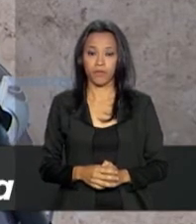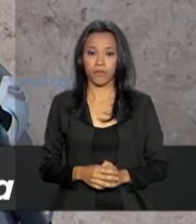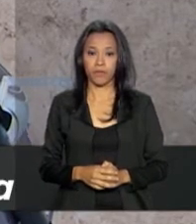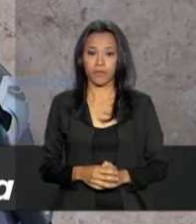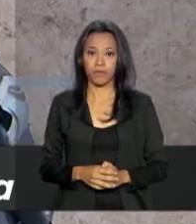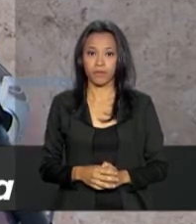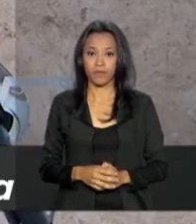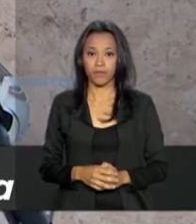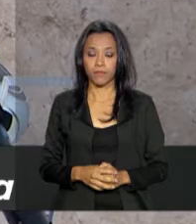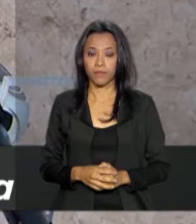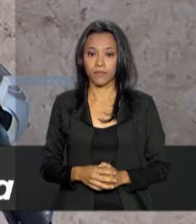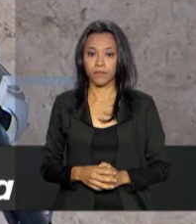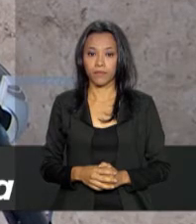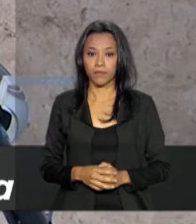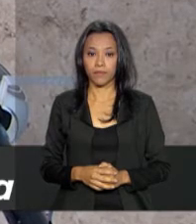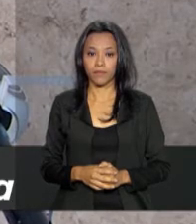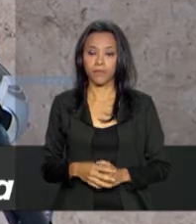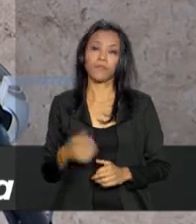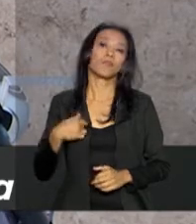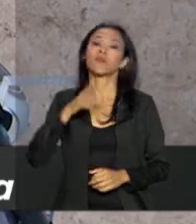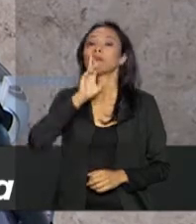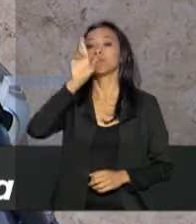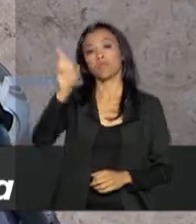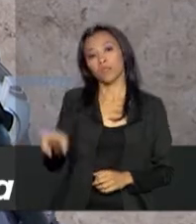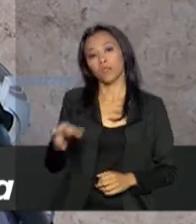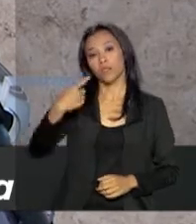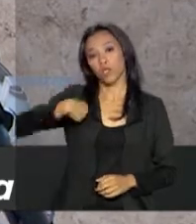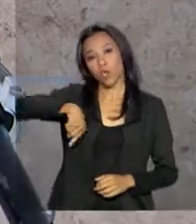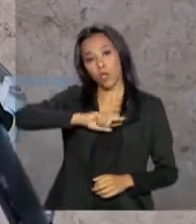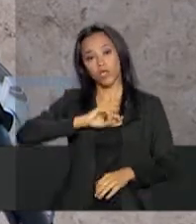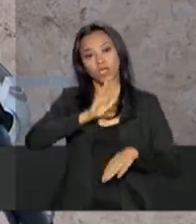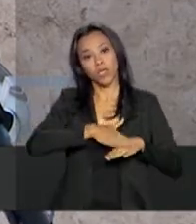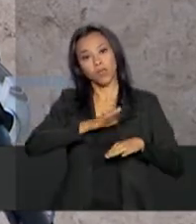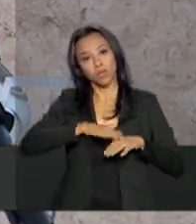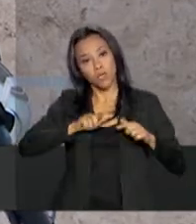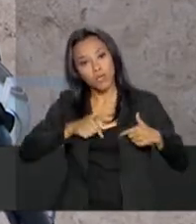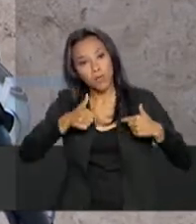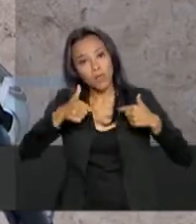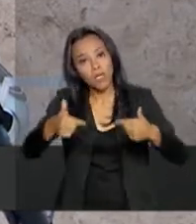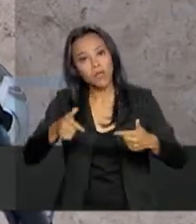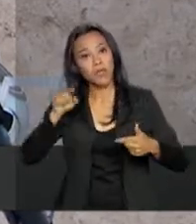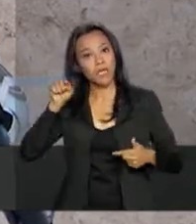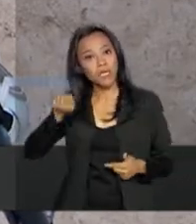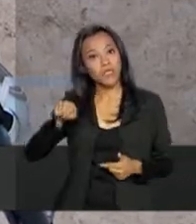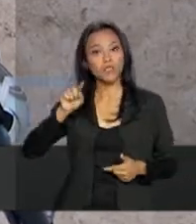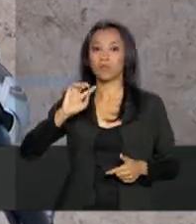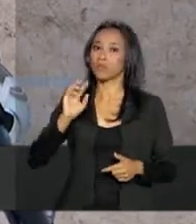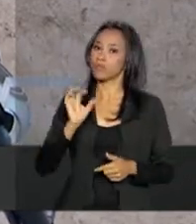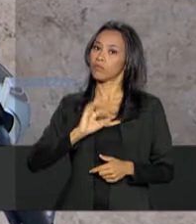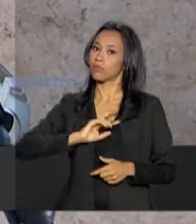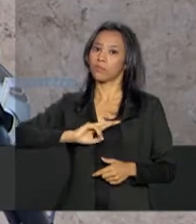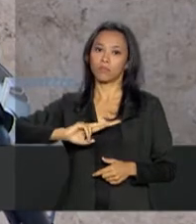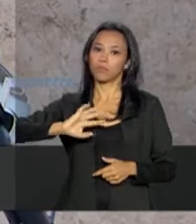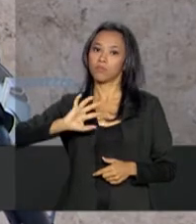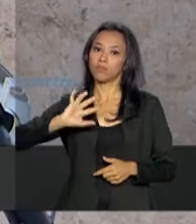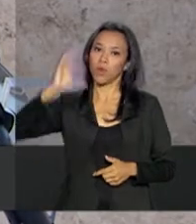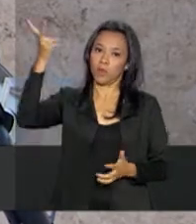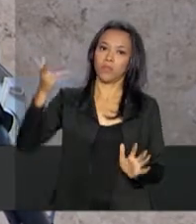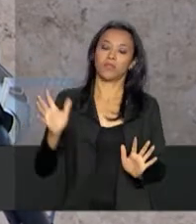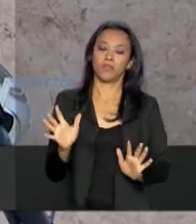voltem a acontecer, aí, ao fim dessa semana? Nós estamos agindo para que eles não aconteçam. Até com a responsabilização